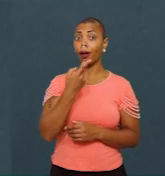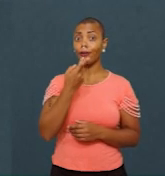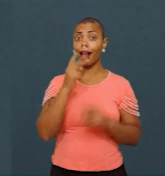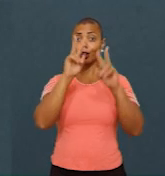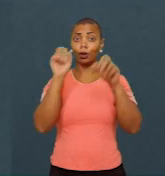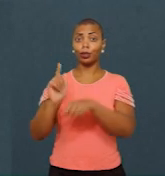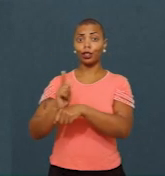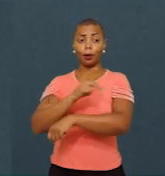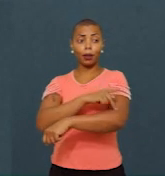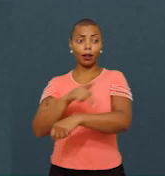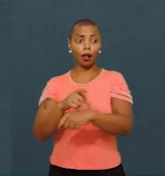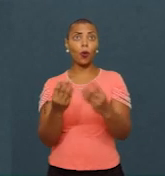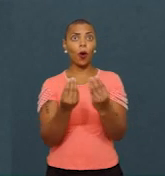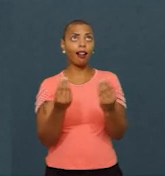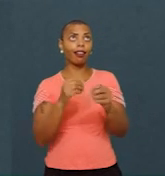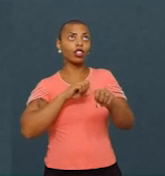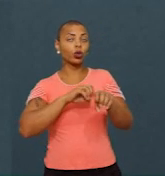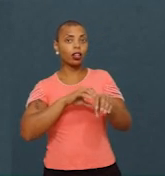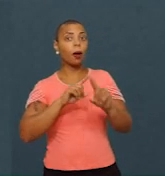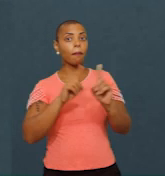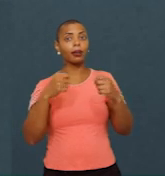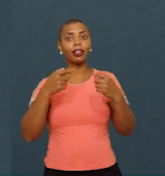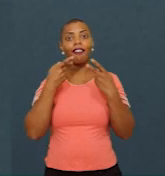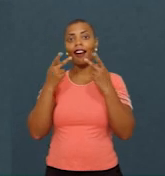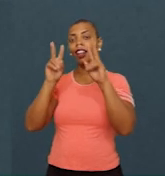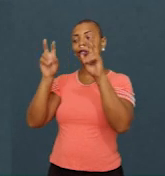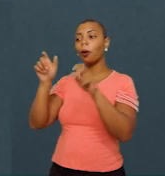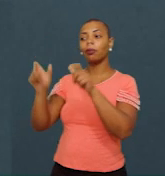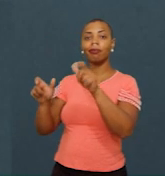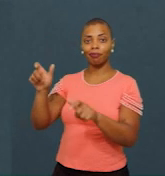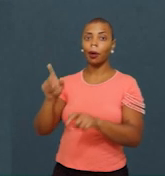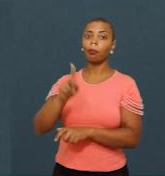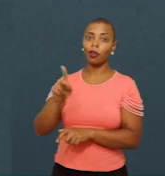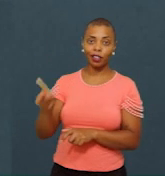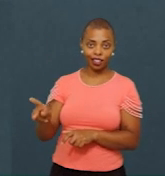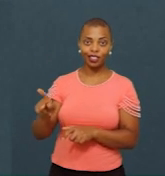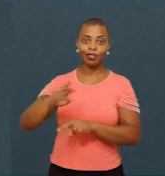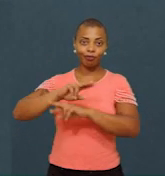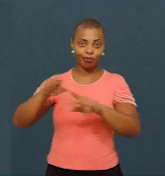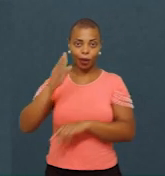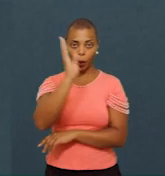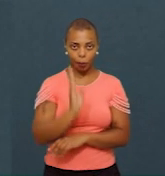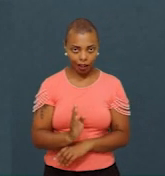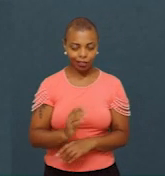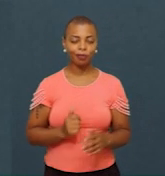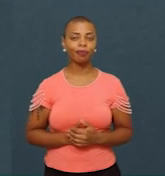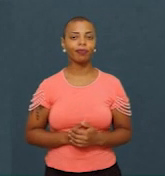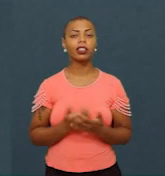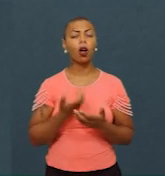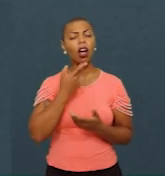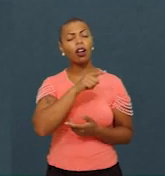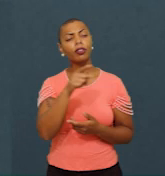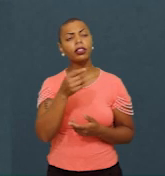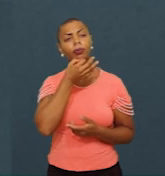pedagógica, de qualidade educacional, sem falar das professores e dos professores brasileiros. Então, queria ouvir de vocês. Quais são as